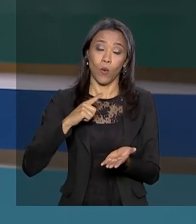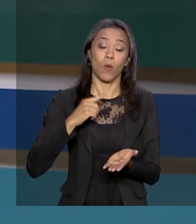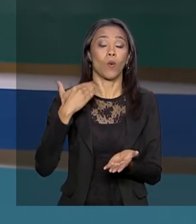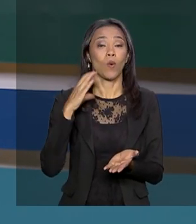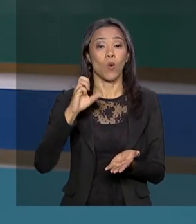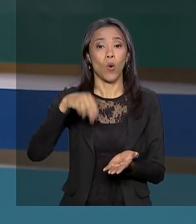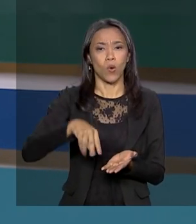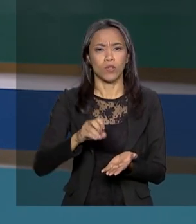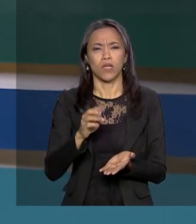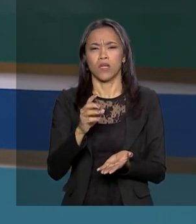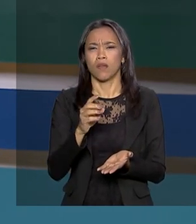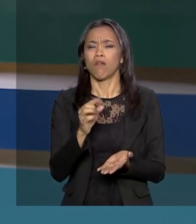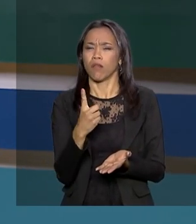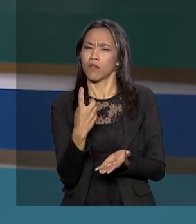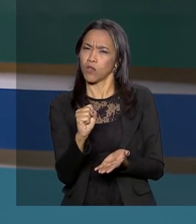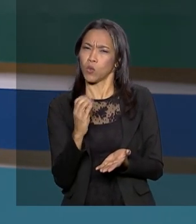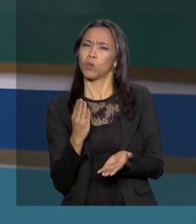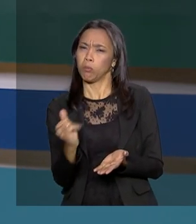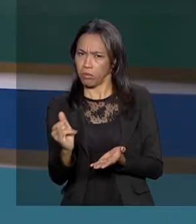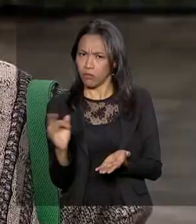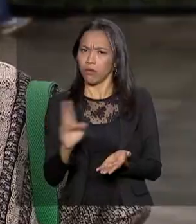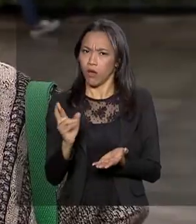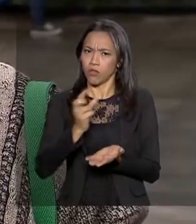economia 18 bilhões de reais.